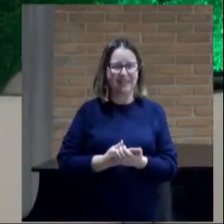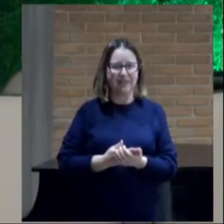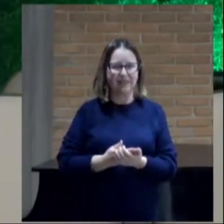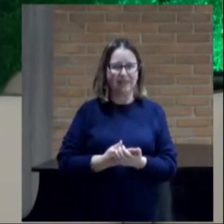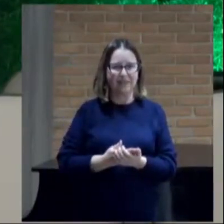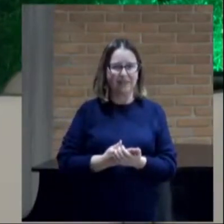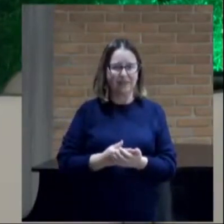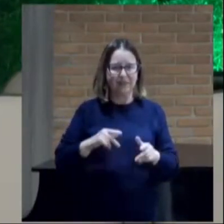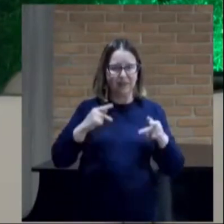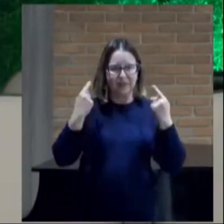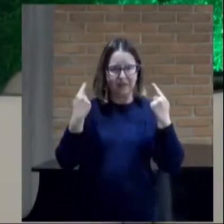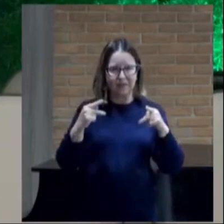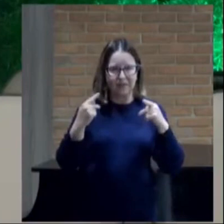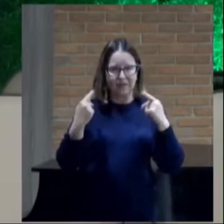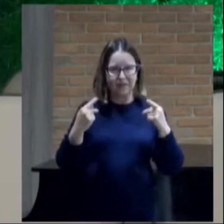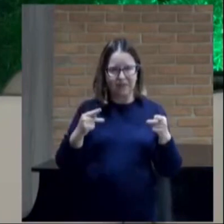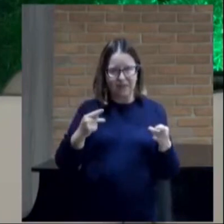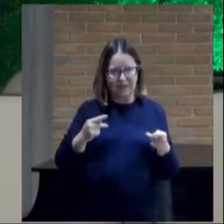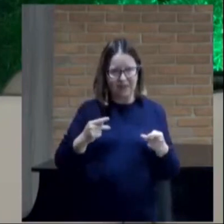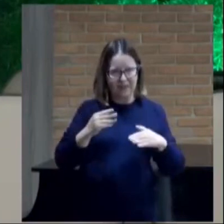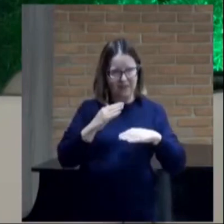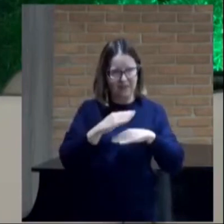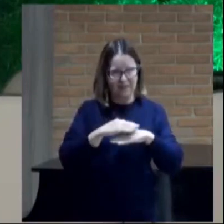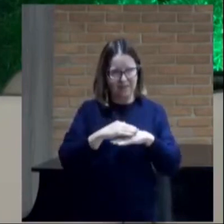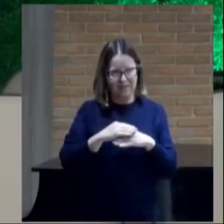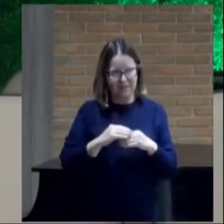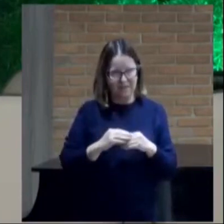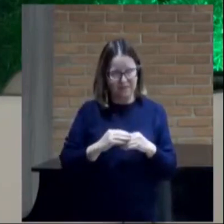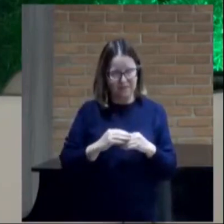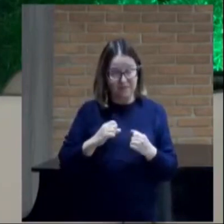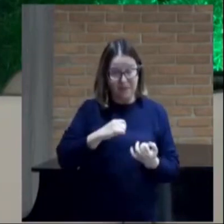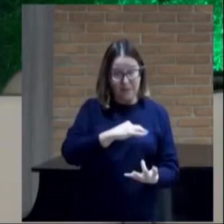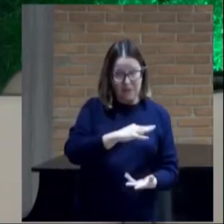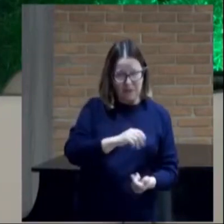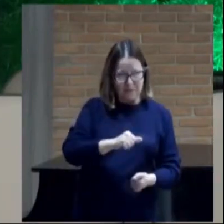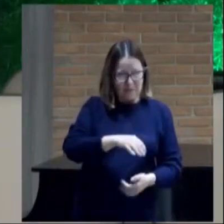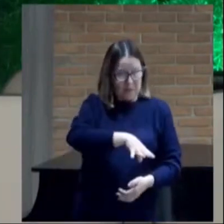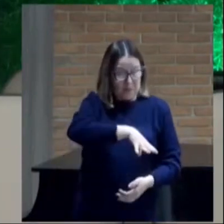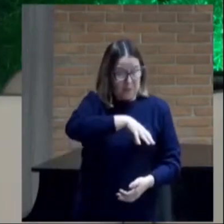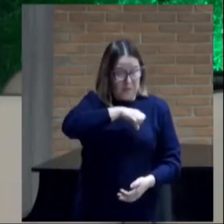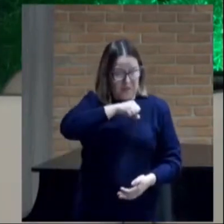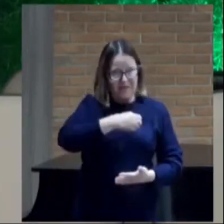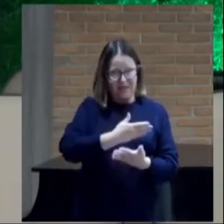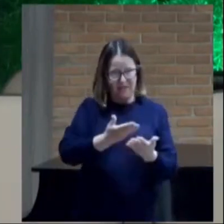o mundo vos odeia.